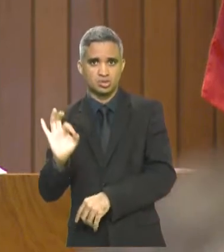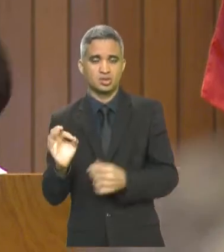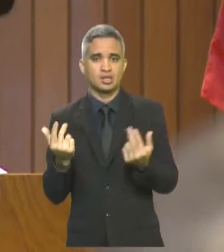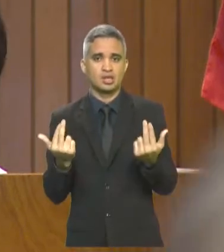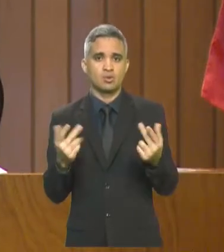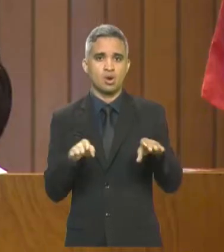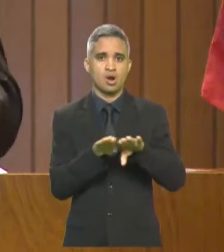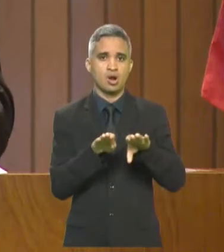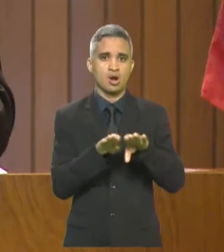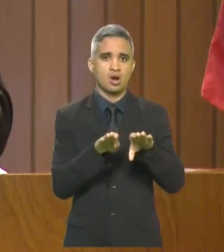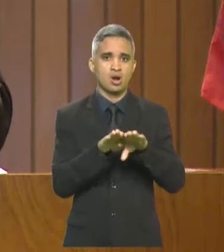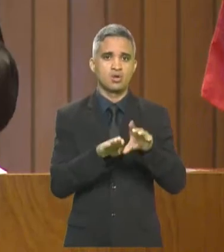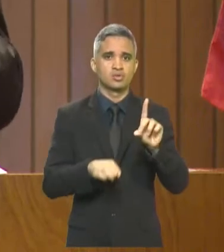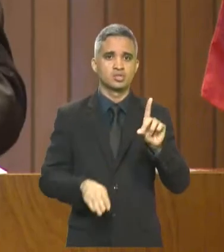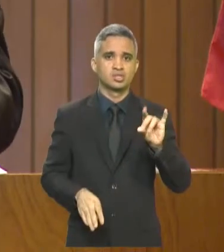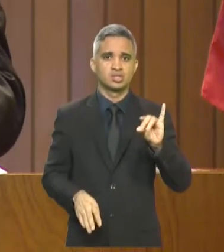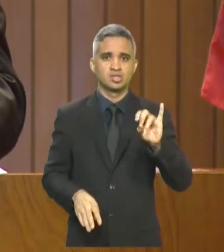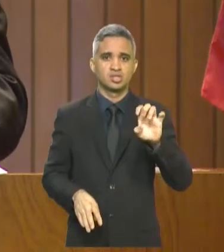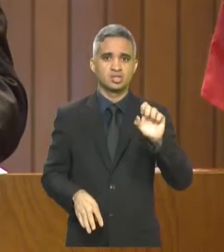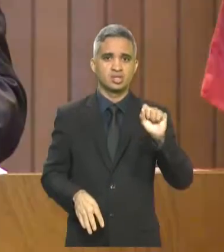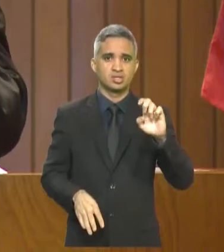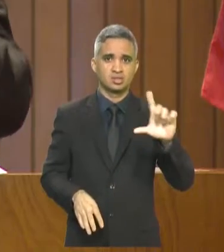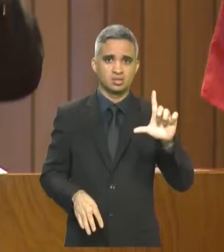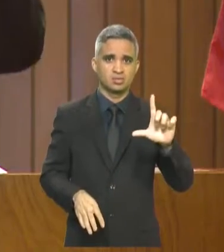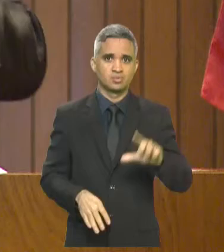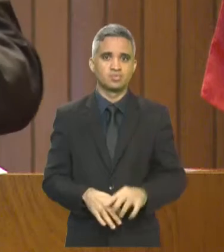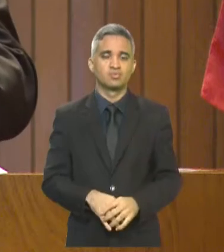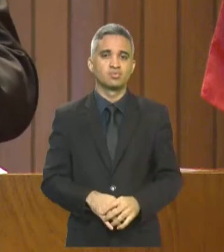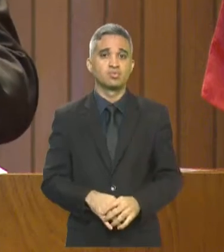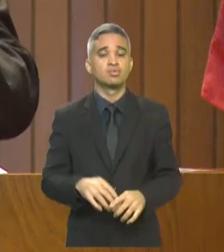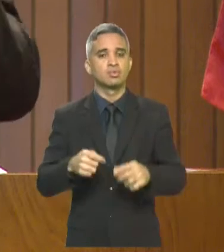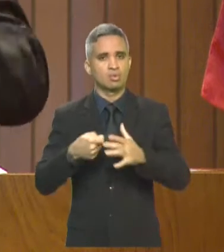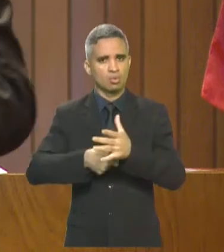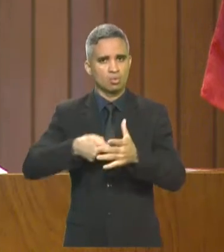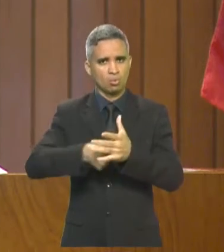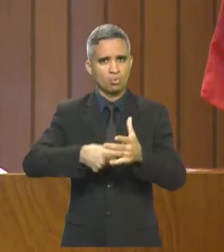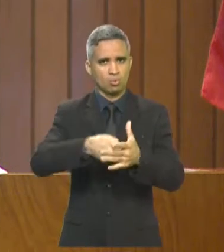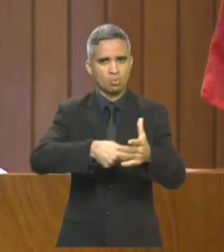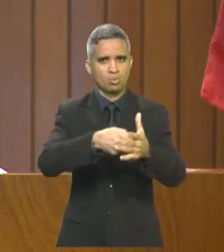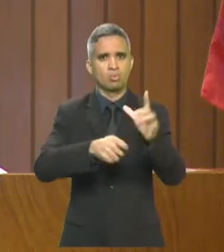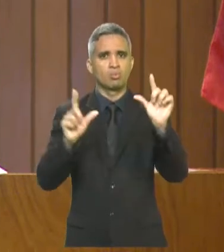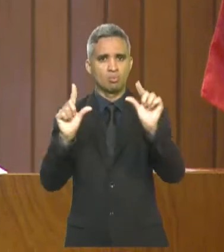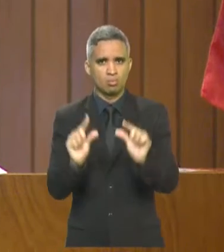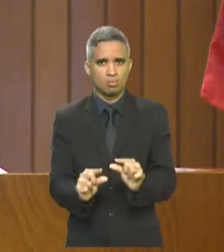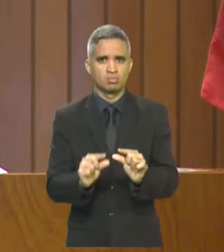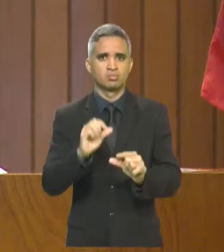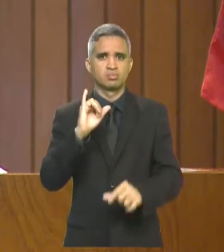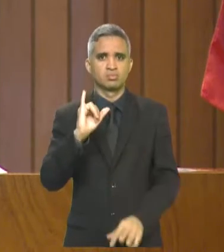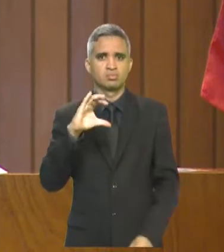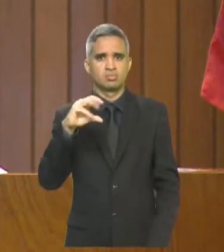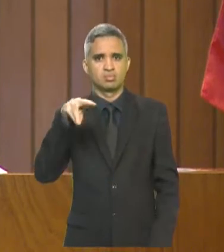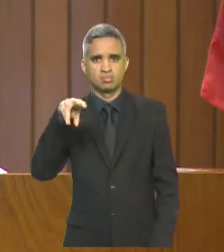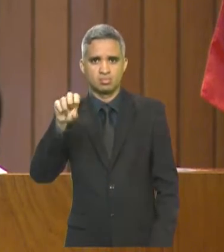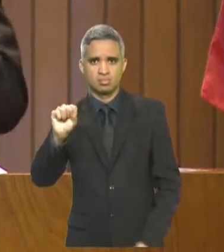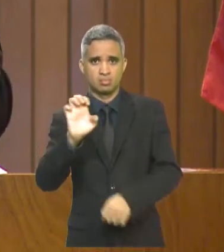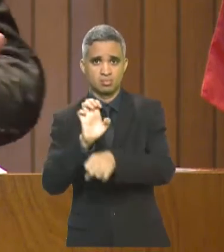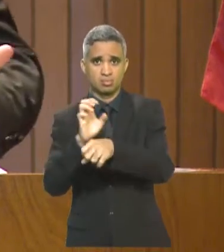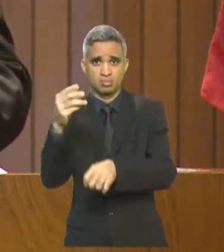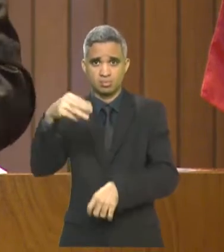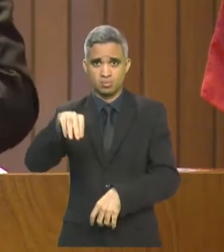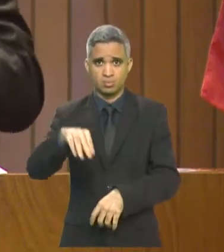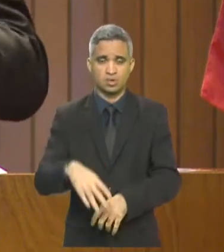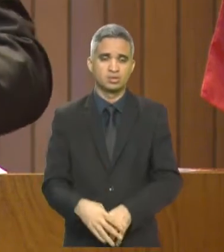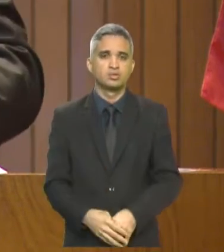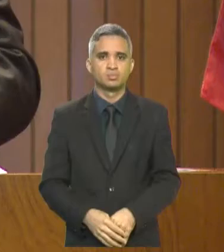Então, estamos nessa luta para baixar o ICMS da gasolina no estado do Maranhão. O segundo